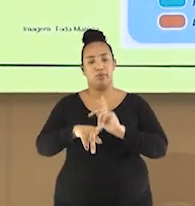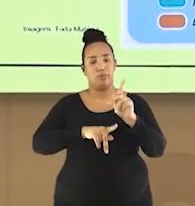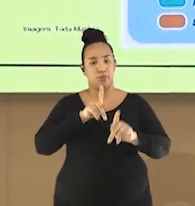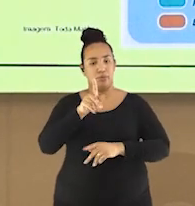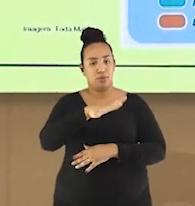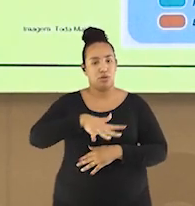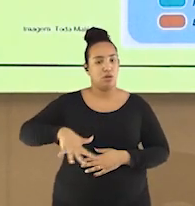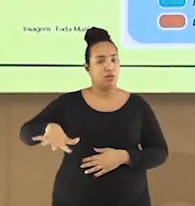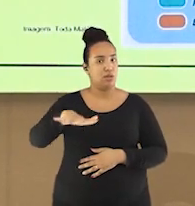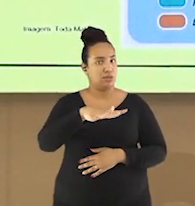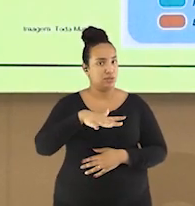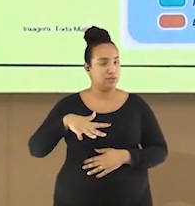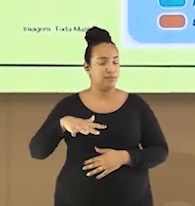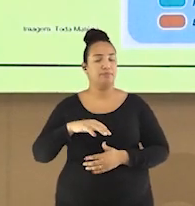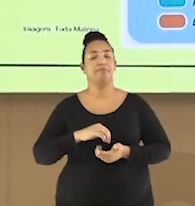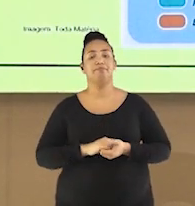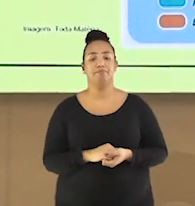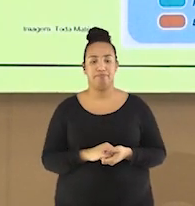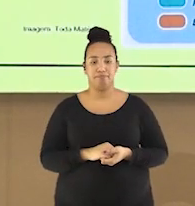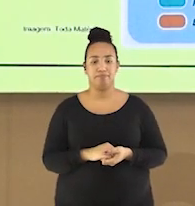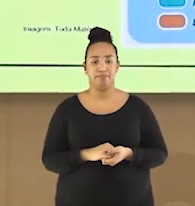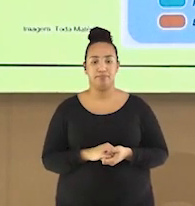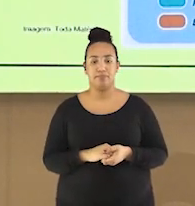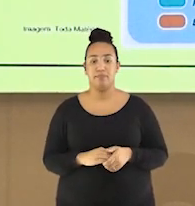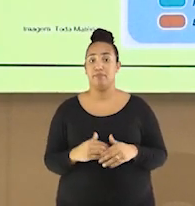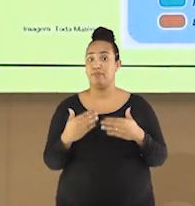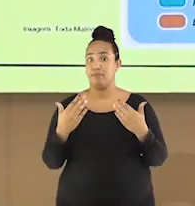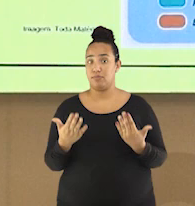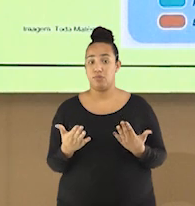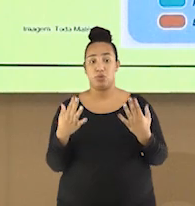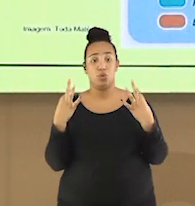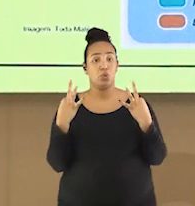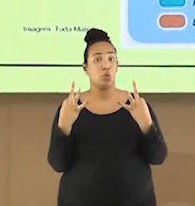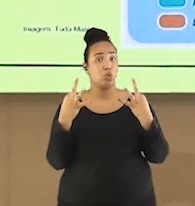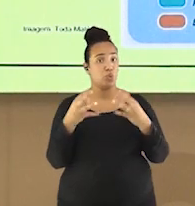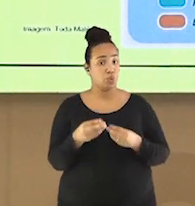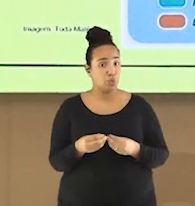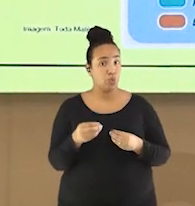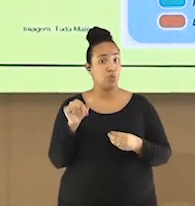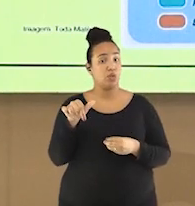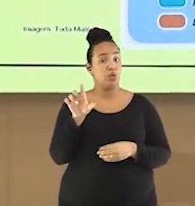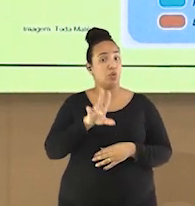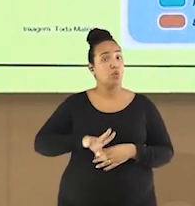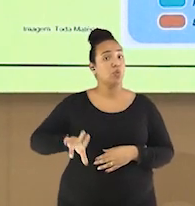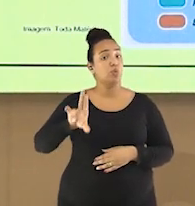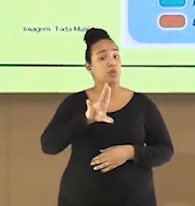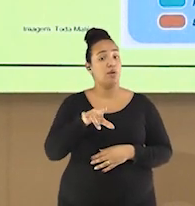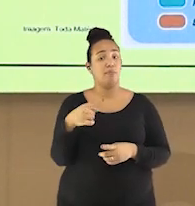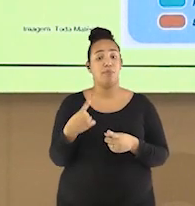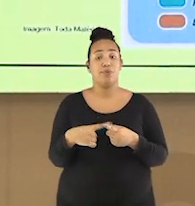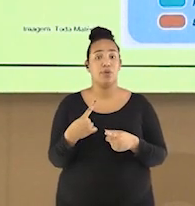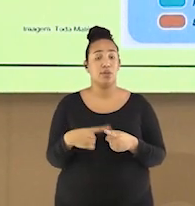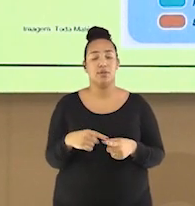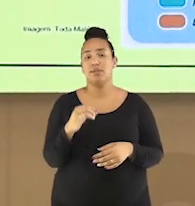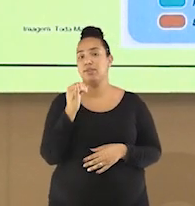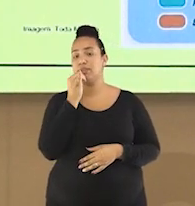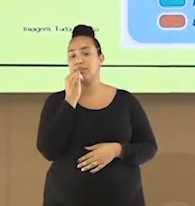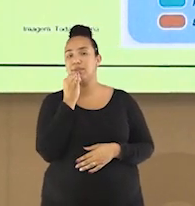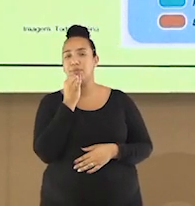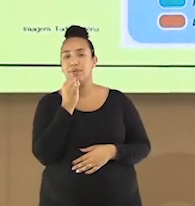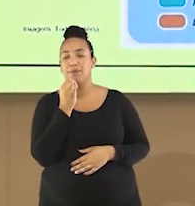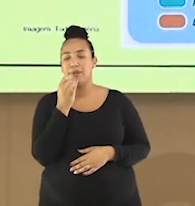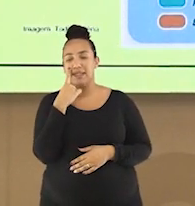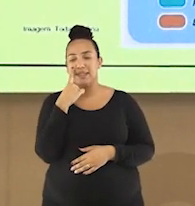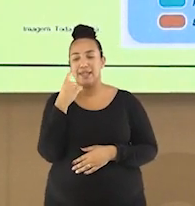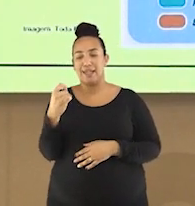populações. Naturalmente, todas essas justificativas eram utilizadas como um pretexto para mascarar o